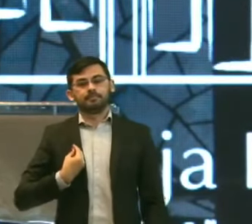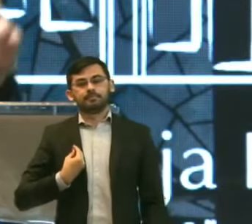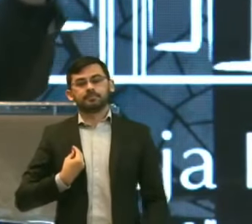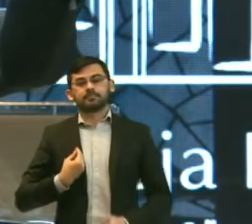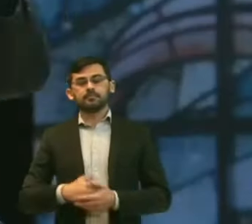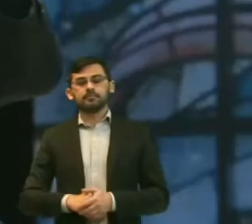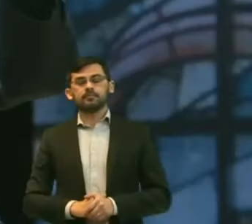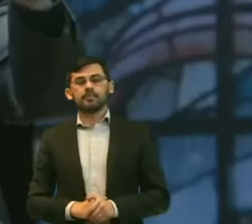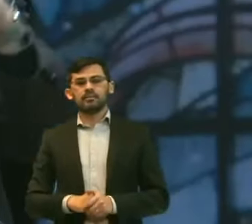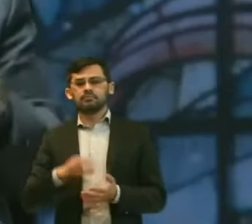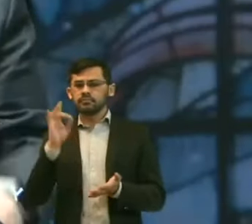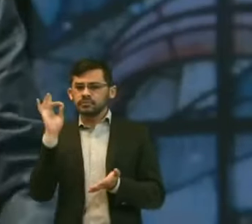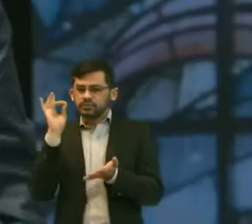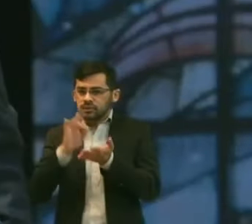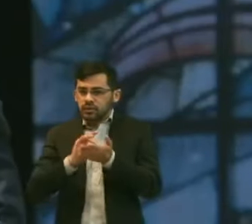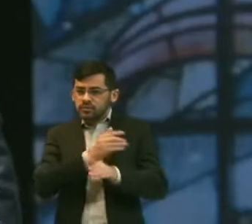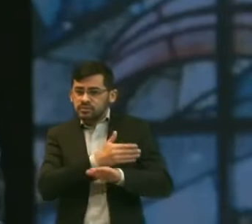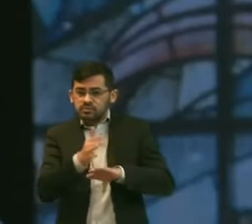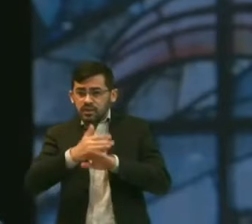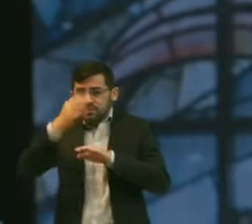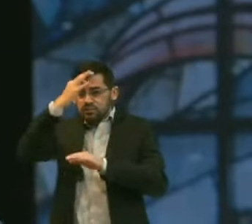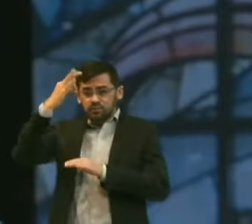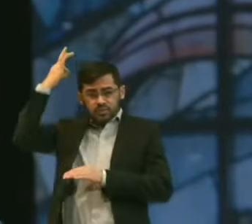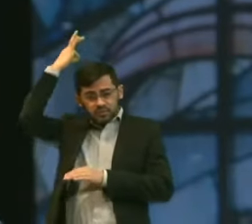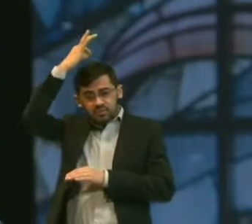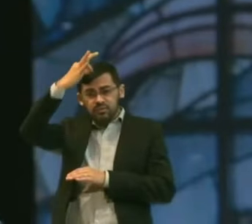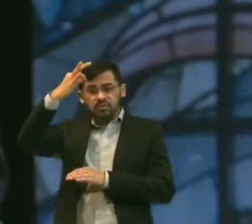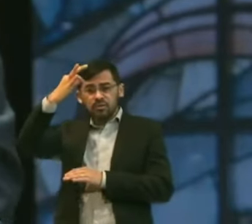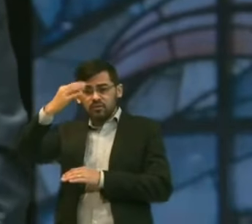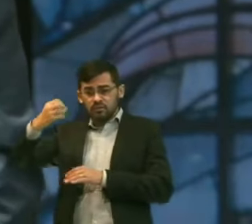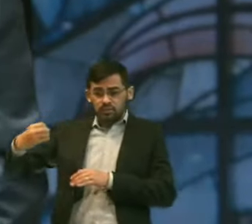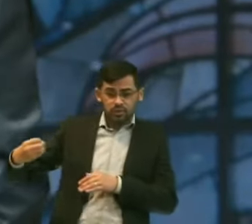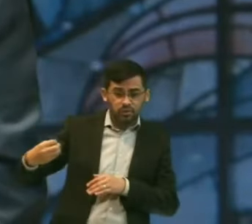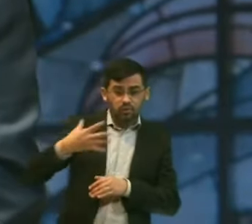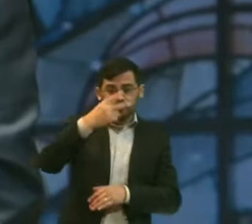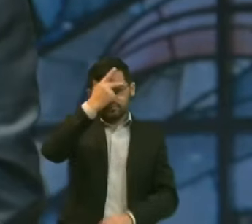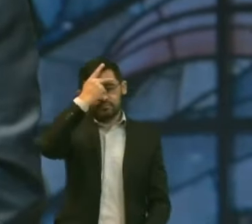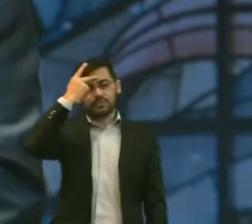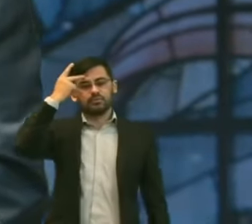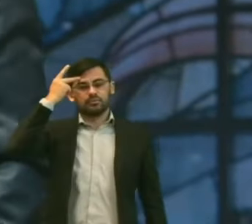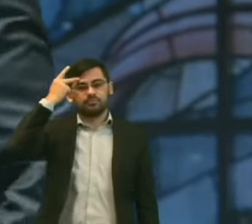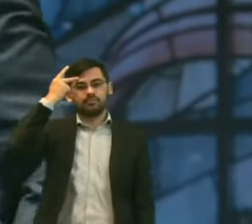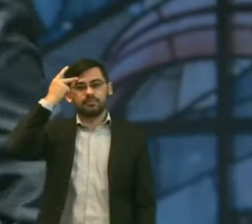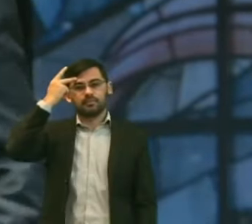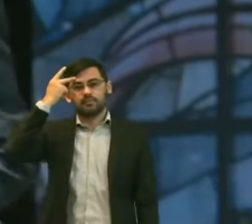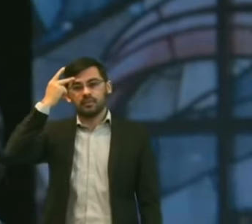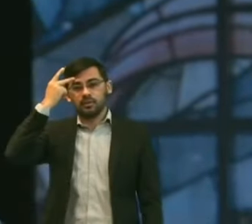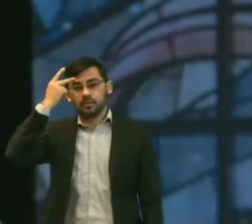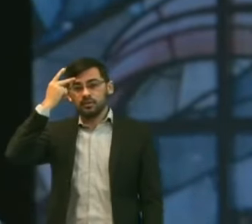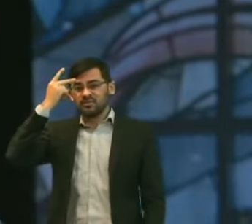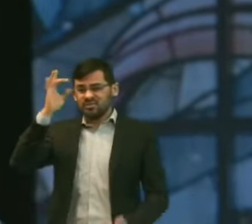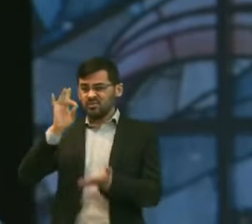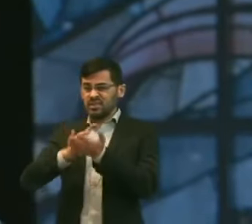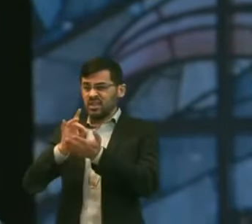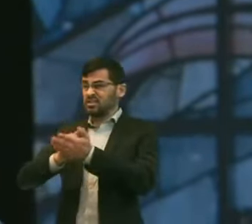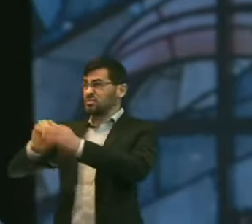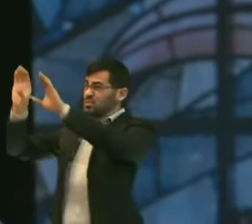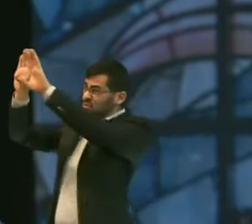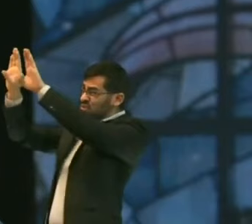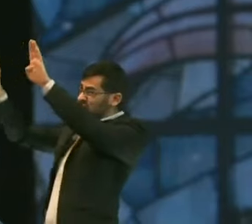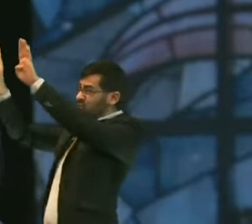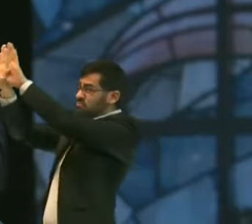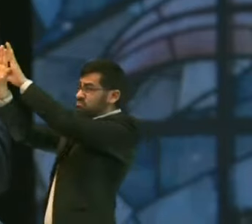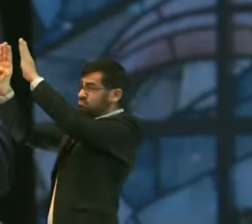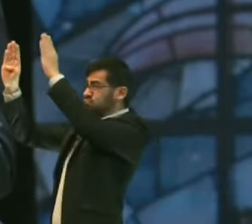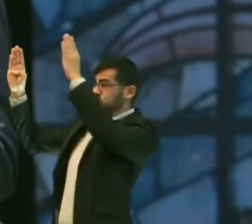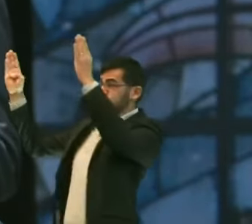O fruto do Espírito Em você Vai fazer de você Uma nova pessoa Ele vai abrir As janelas dos céus Para que